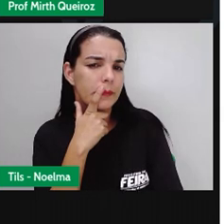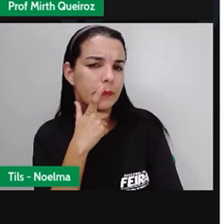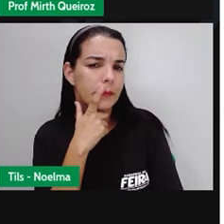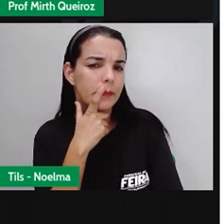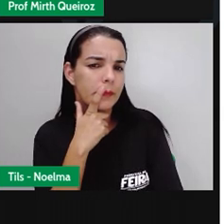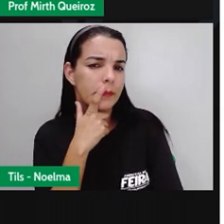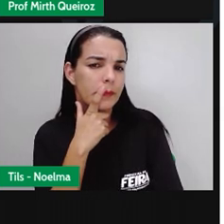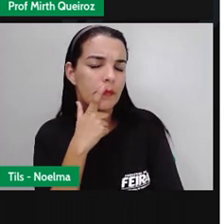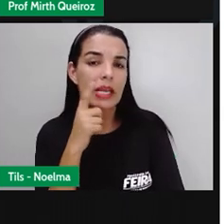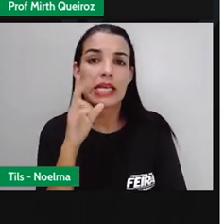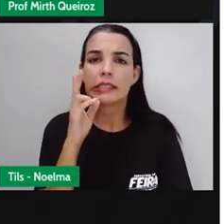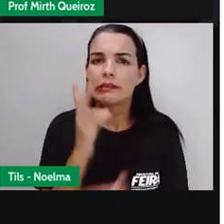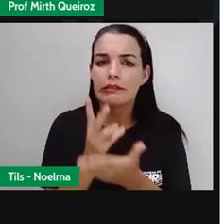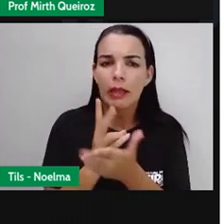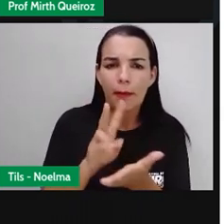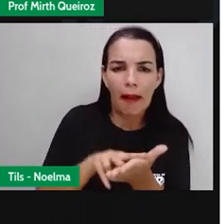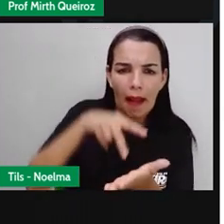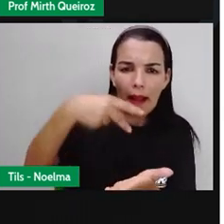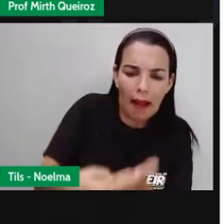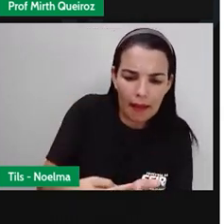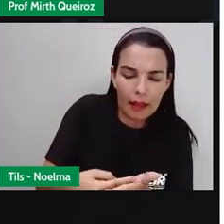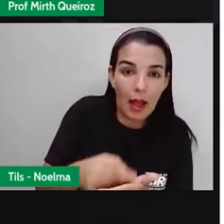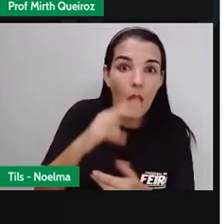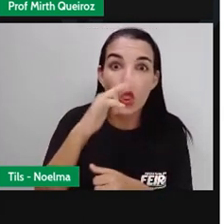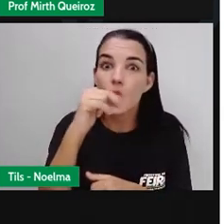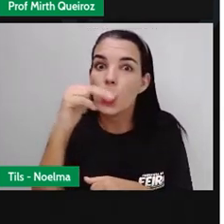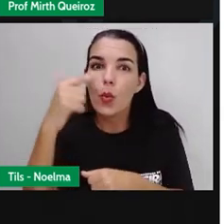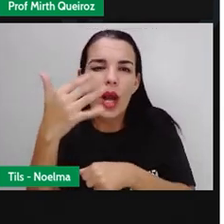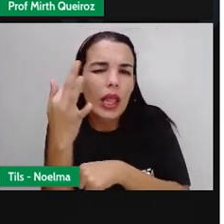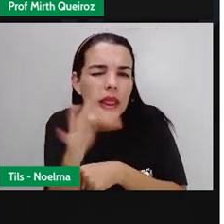Sempre cai, mas nunca se machuca.